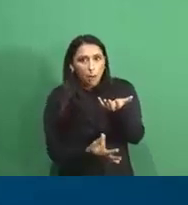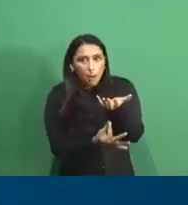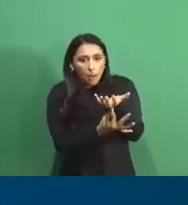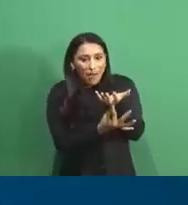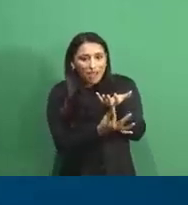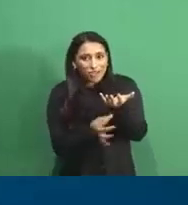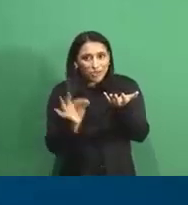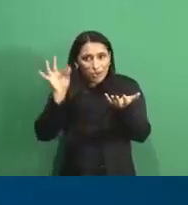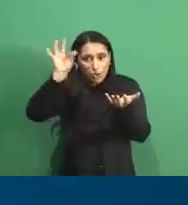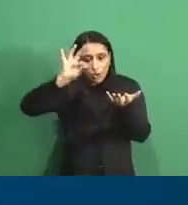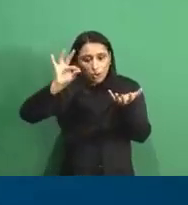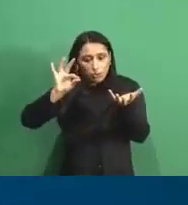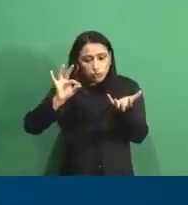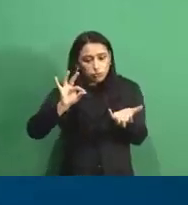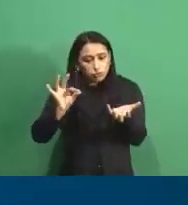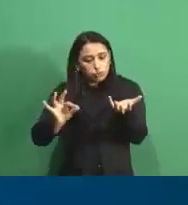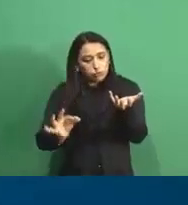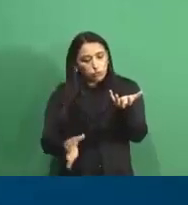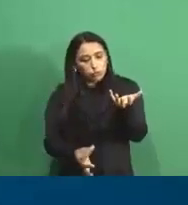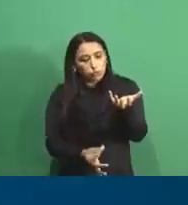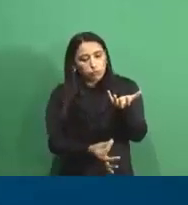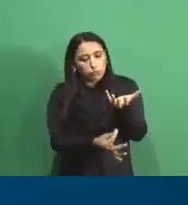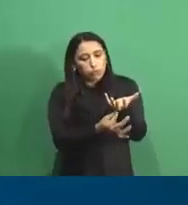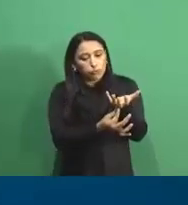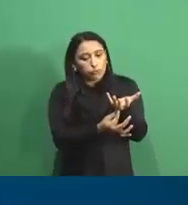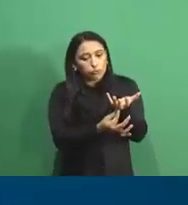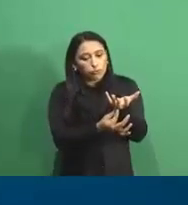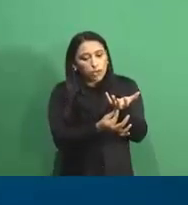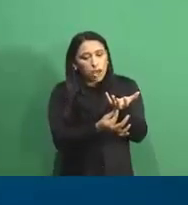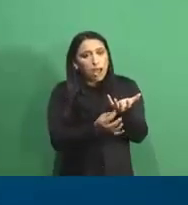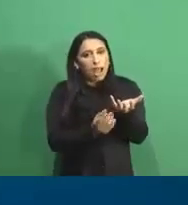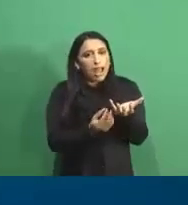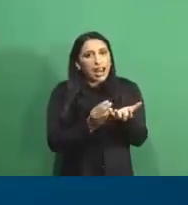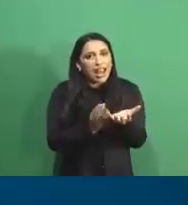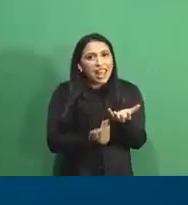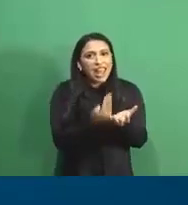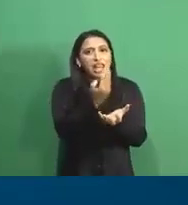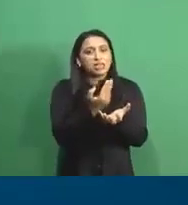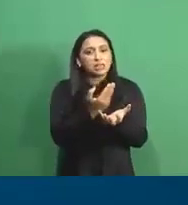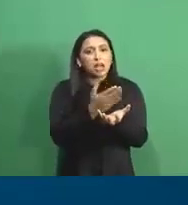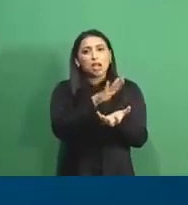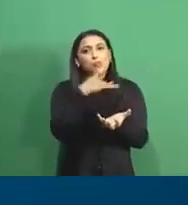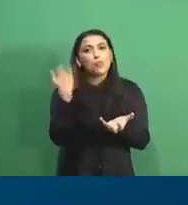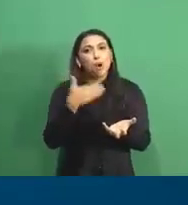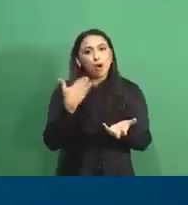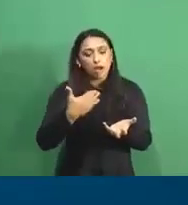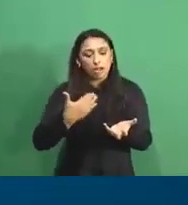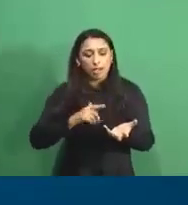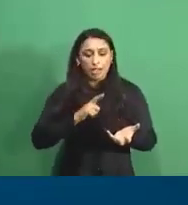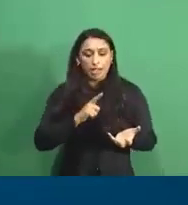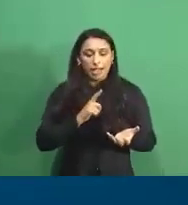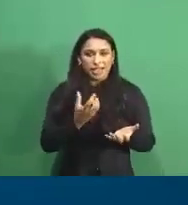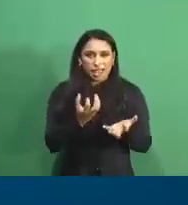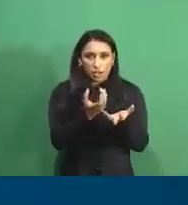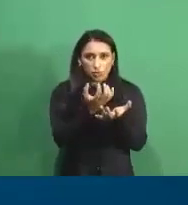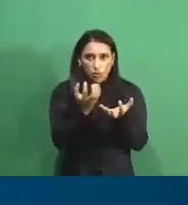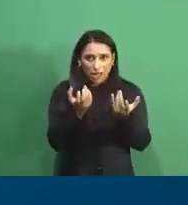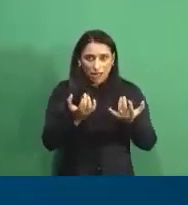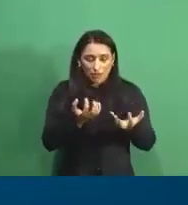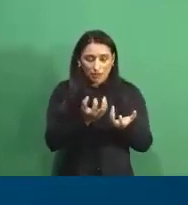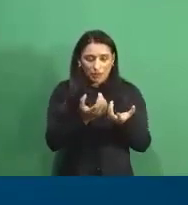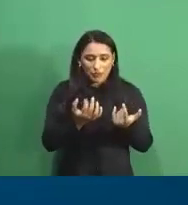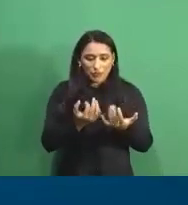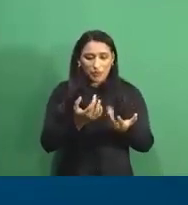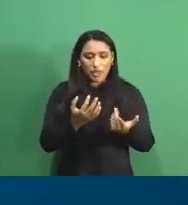Essa é armadilha de mercado. E aí, ela vai no atrativo e se afoga. Nós temos aqui dentro uma grelha que, então,